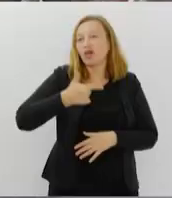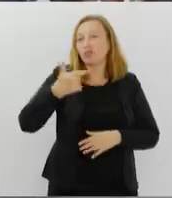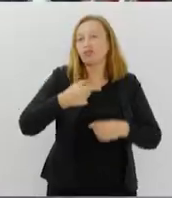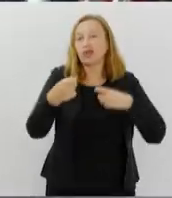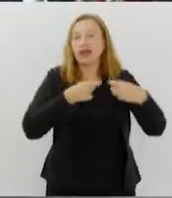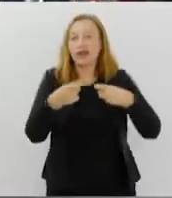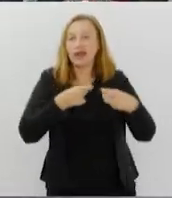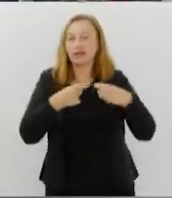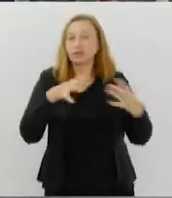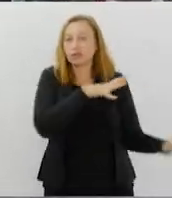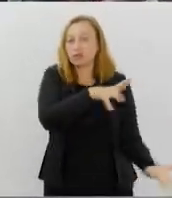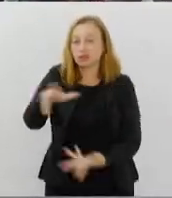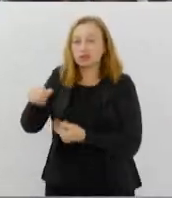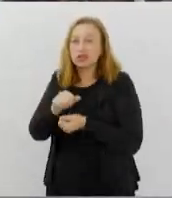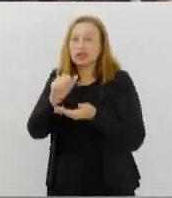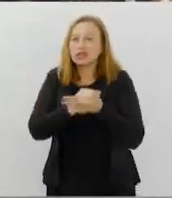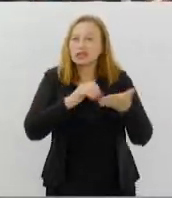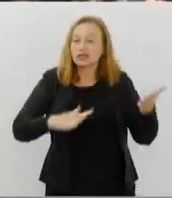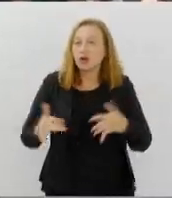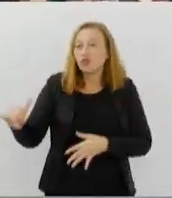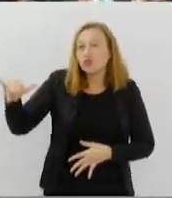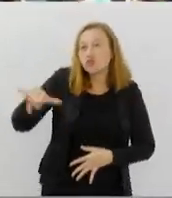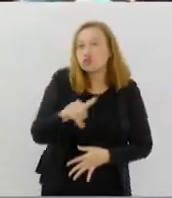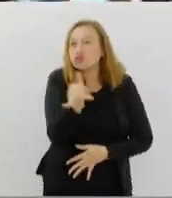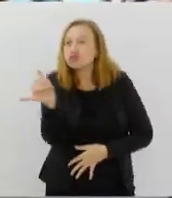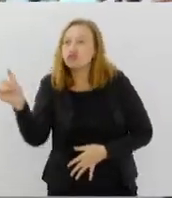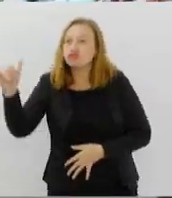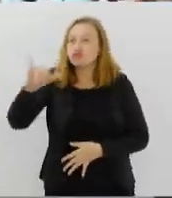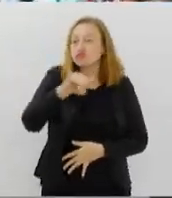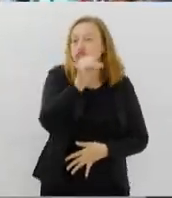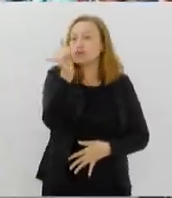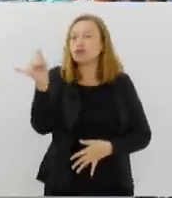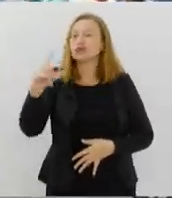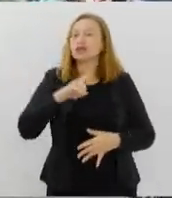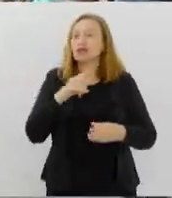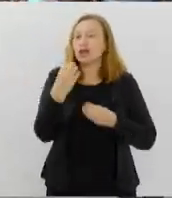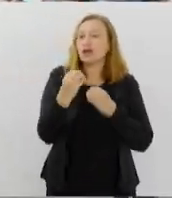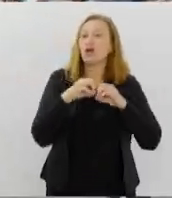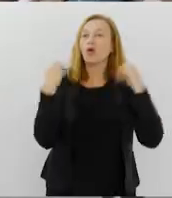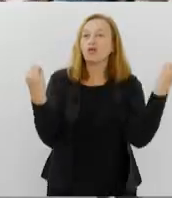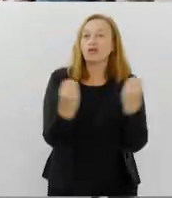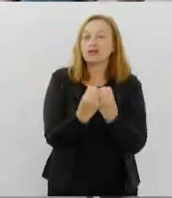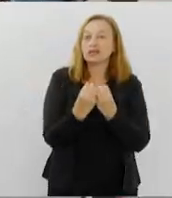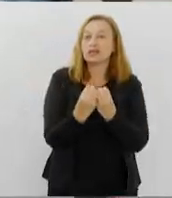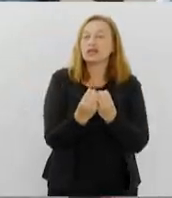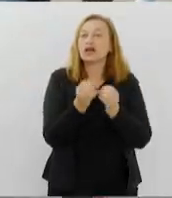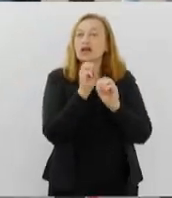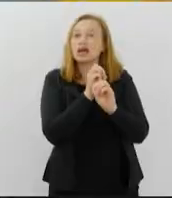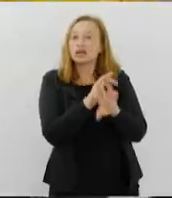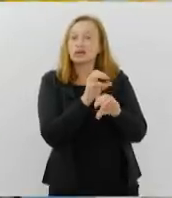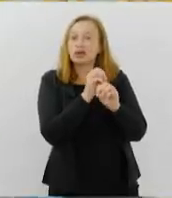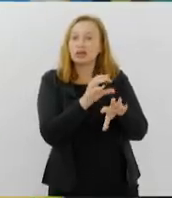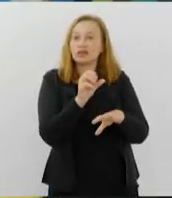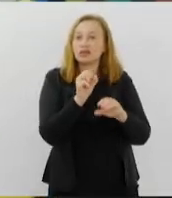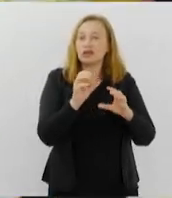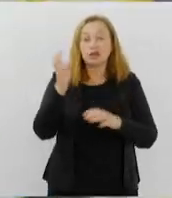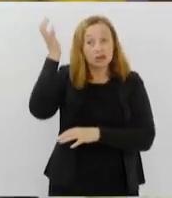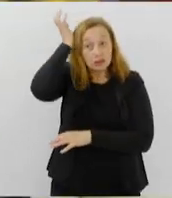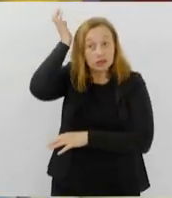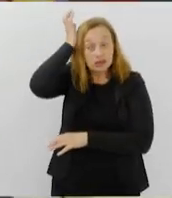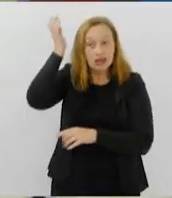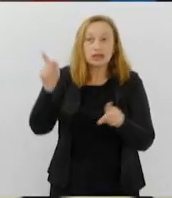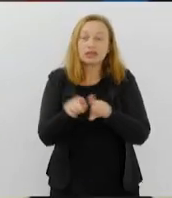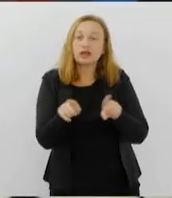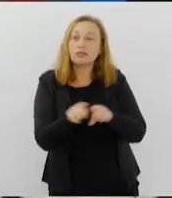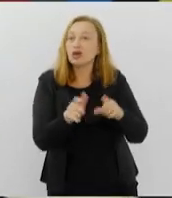Além das atividades aéreas, o evento contará com oficinas socioeducativas do SESC e o Espaço Azul, um